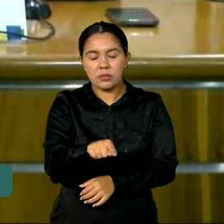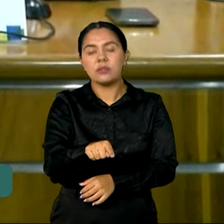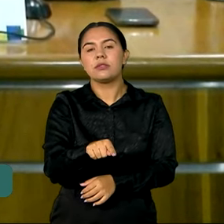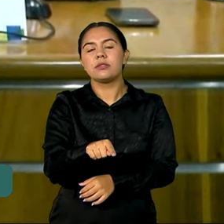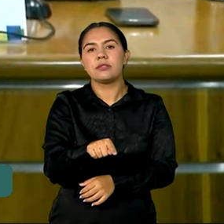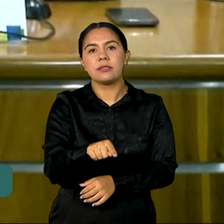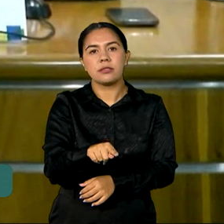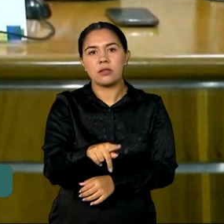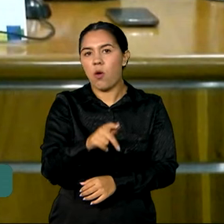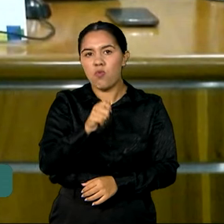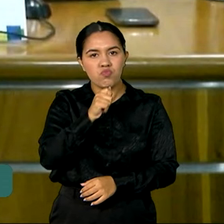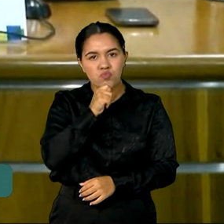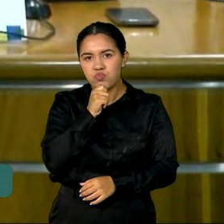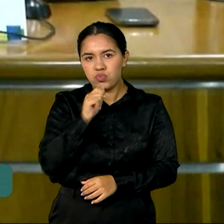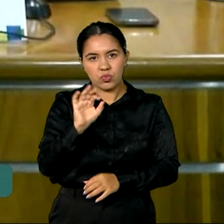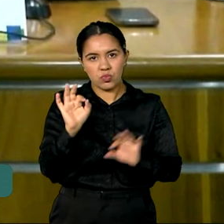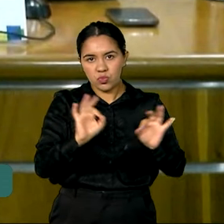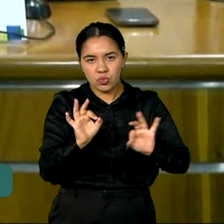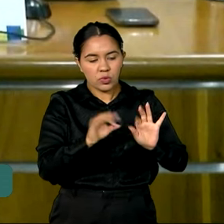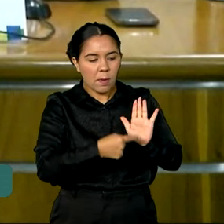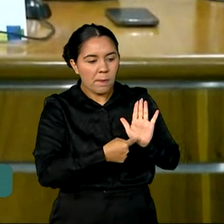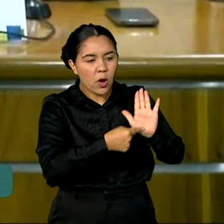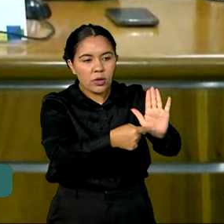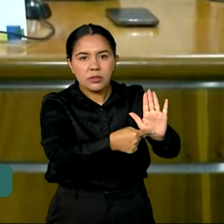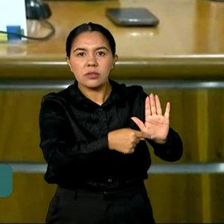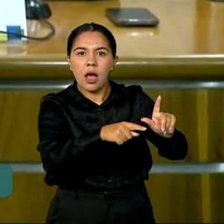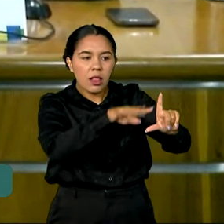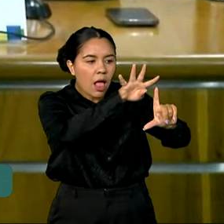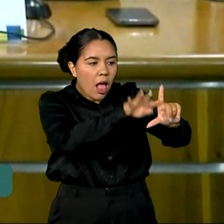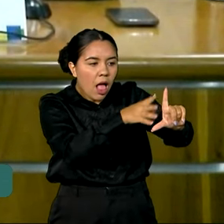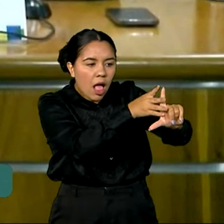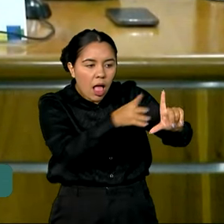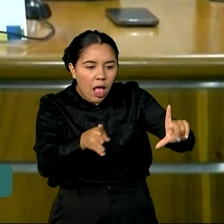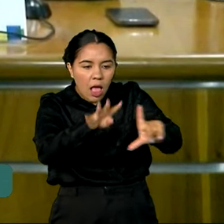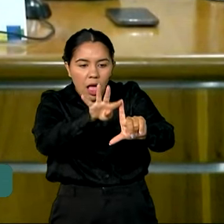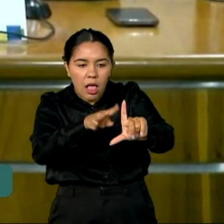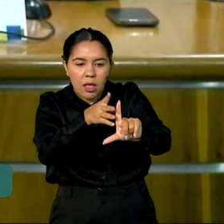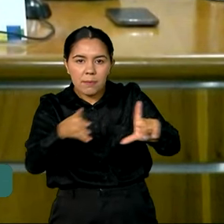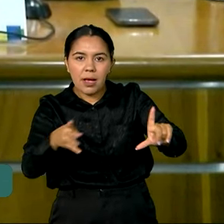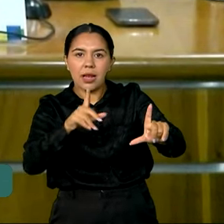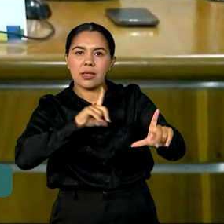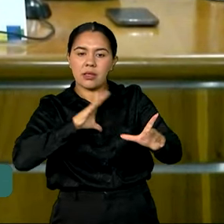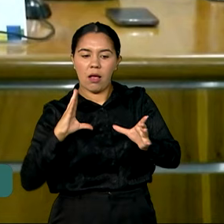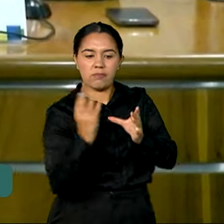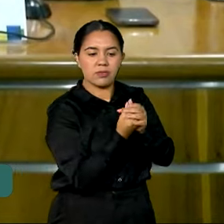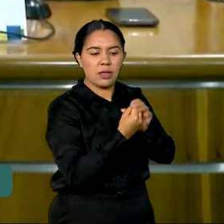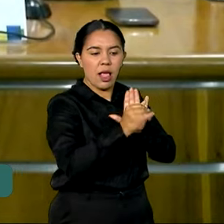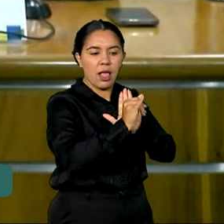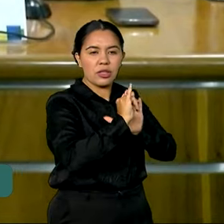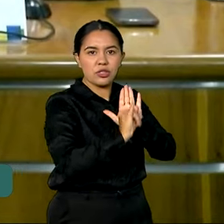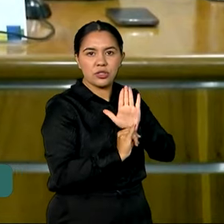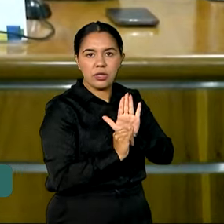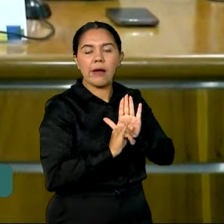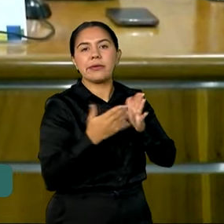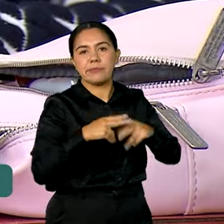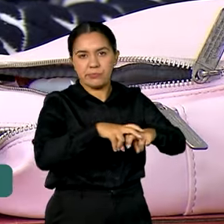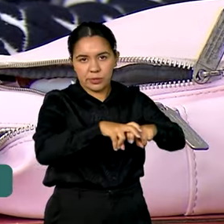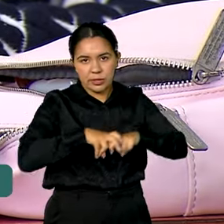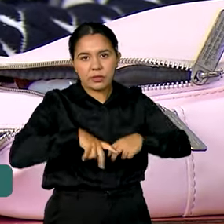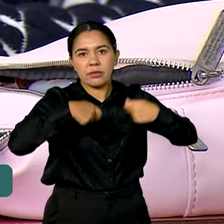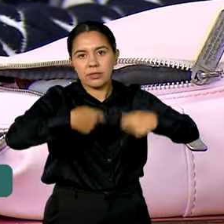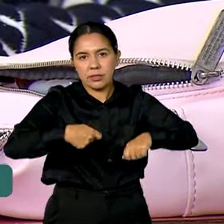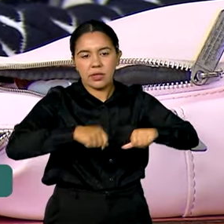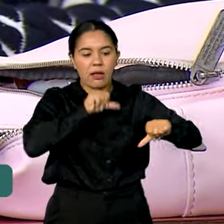feita essa indicação nas tabelas existentes dentro do edital e agora então foi feita essa retificação.